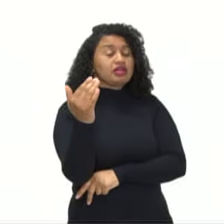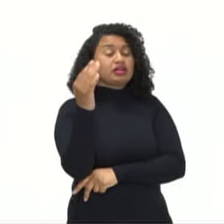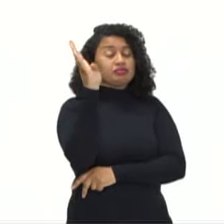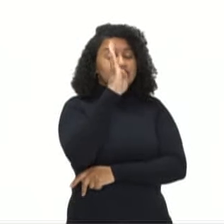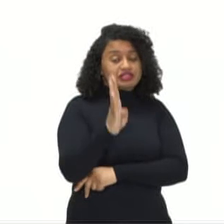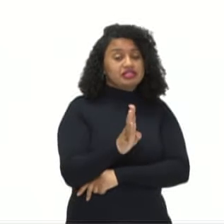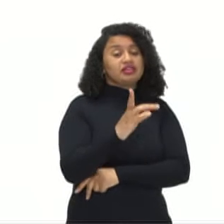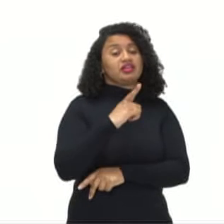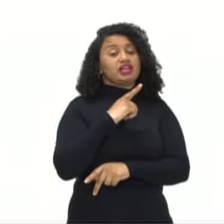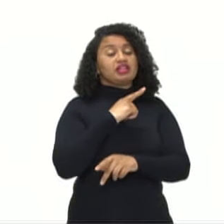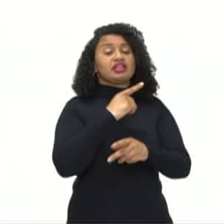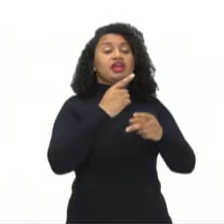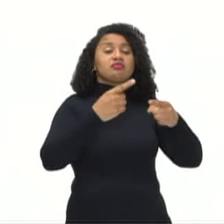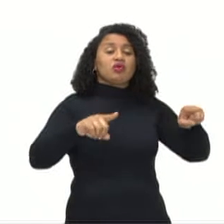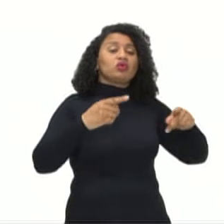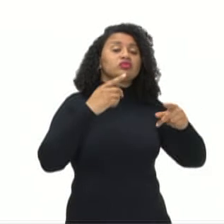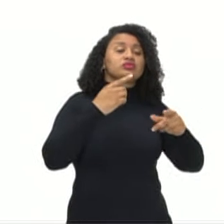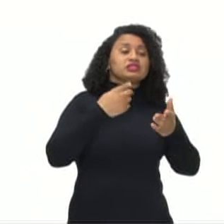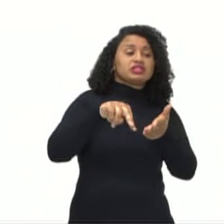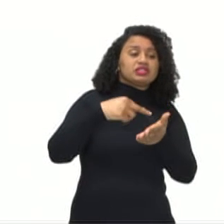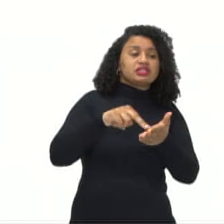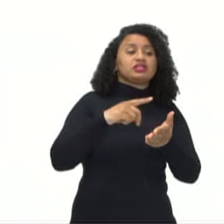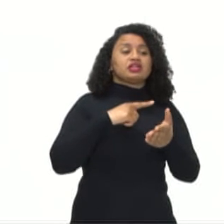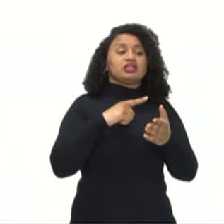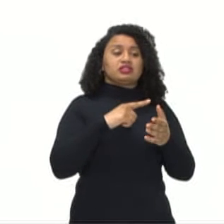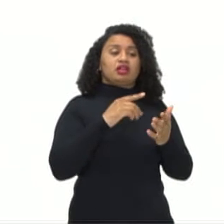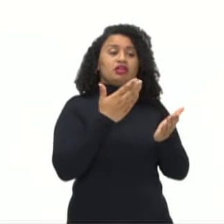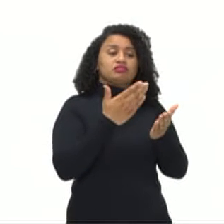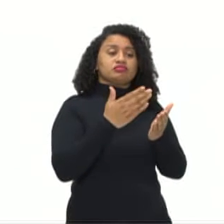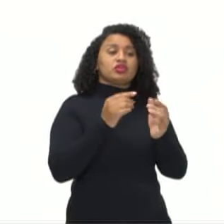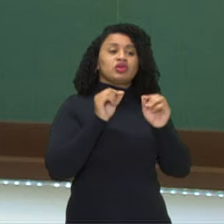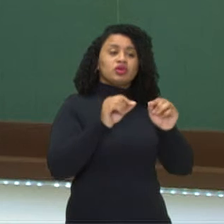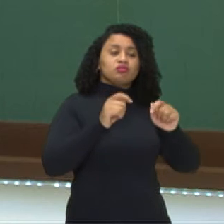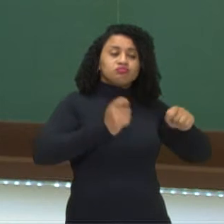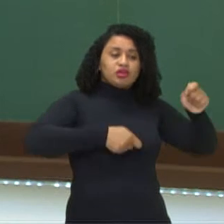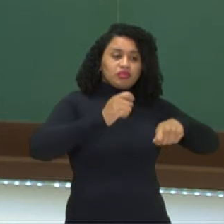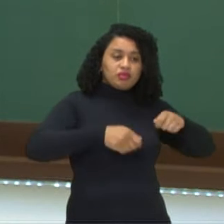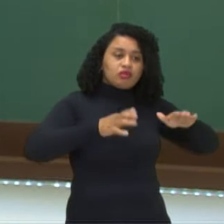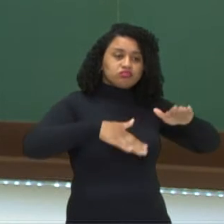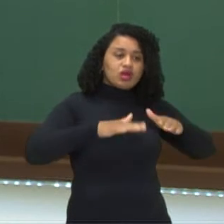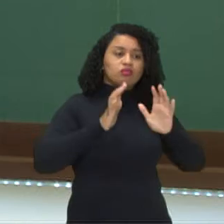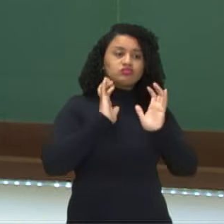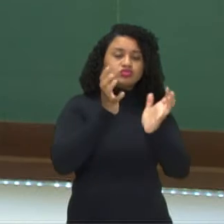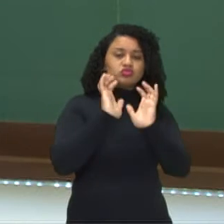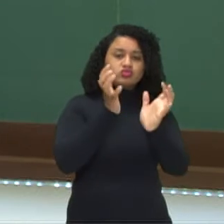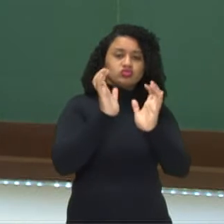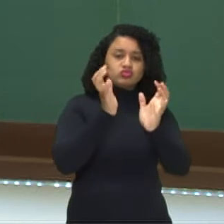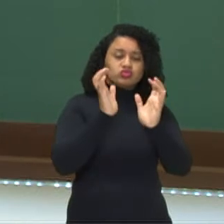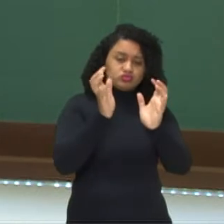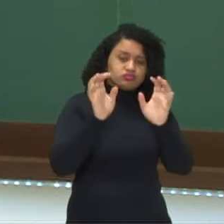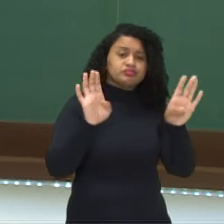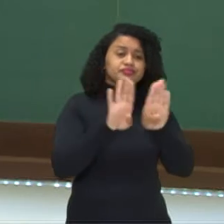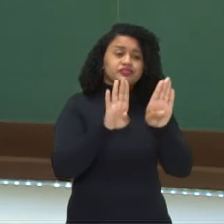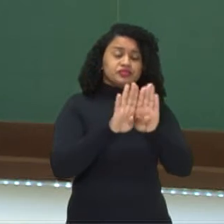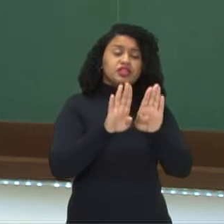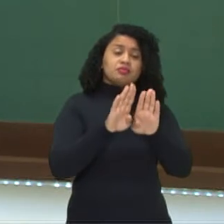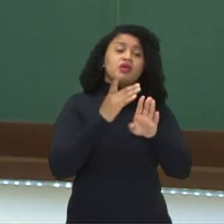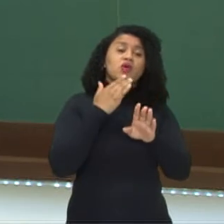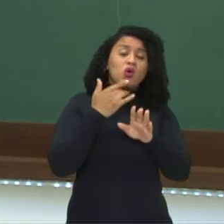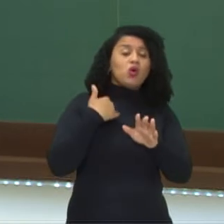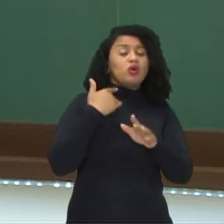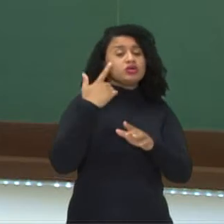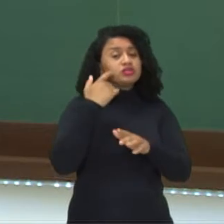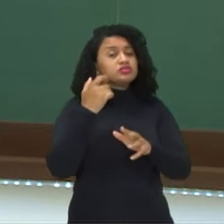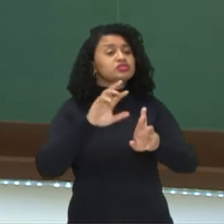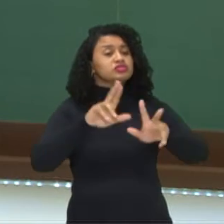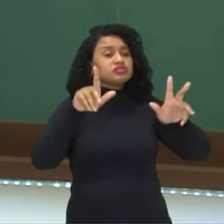em geral, ritmada por tambores, chocalhos e agogôs. Então, essa mistura de cores e sons diferentes vai estar